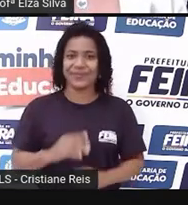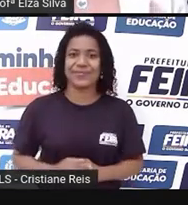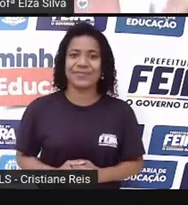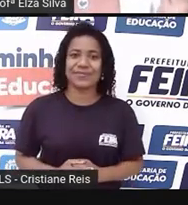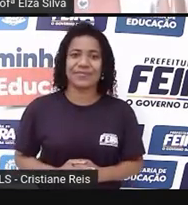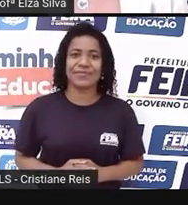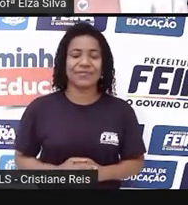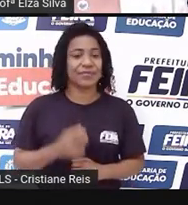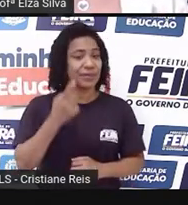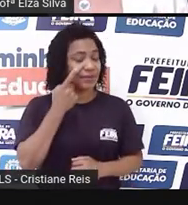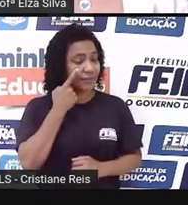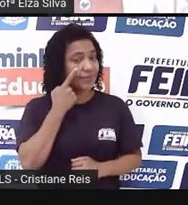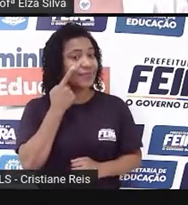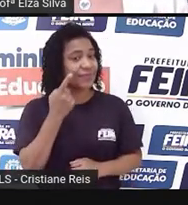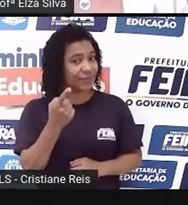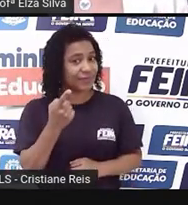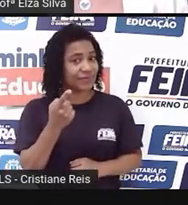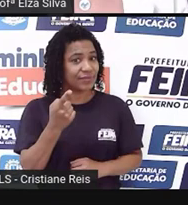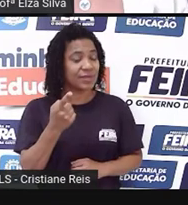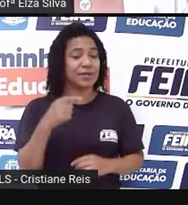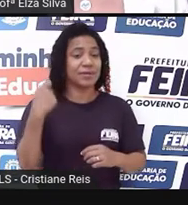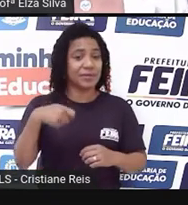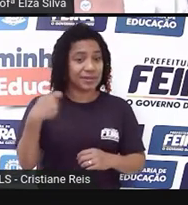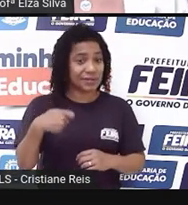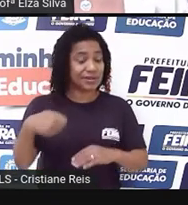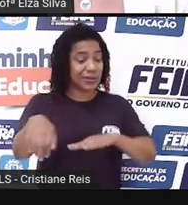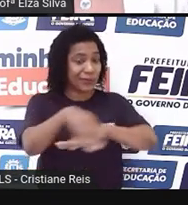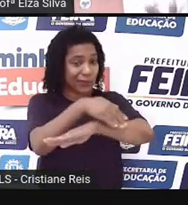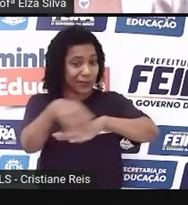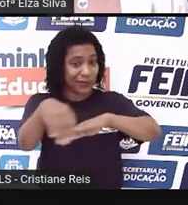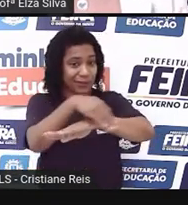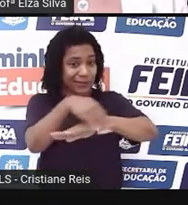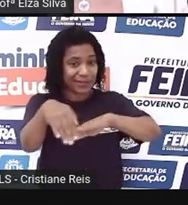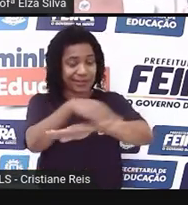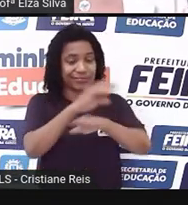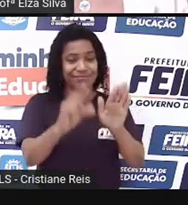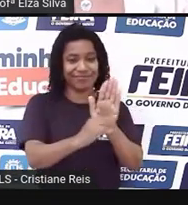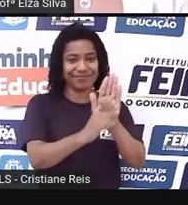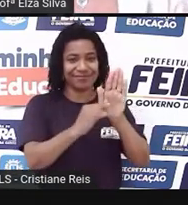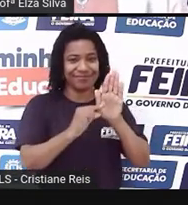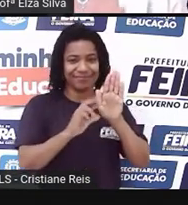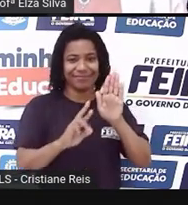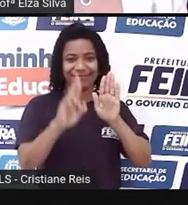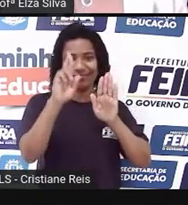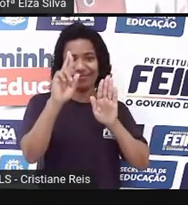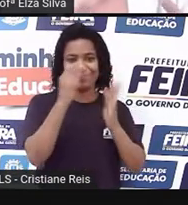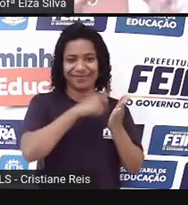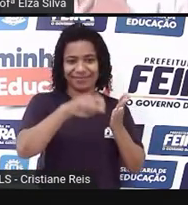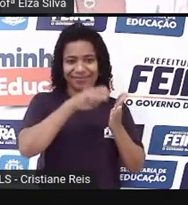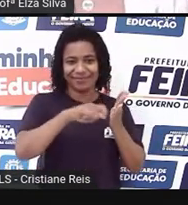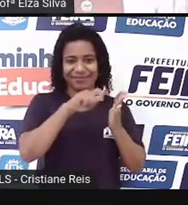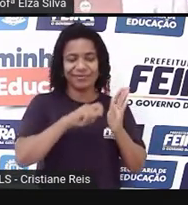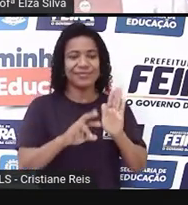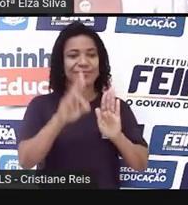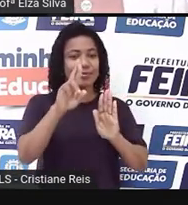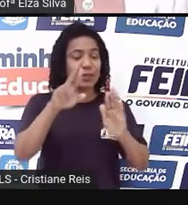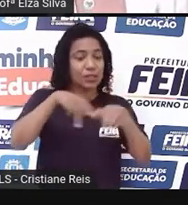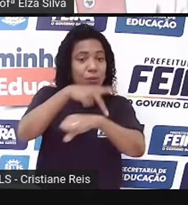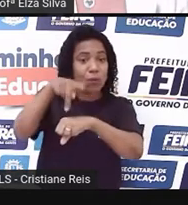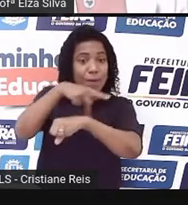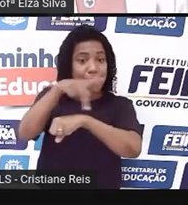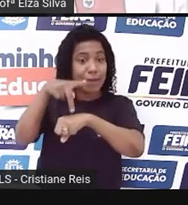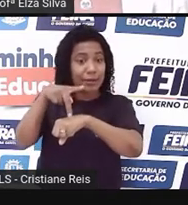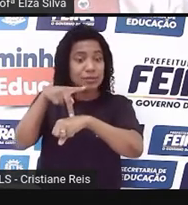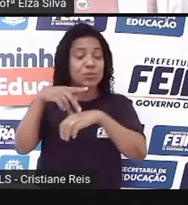sempre o ideal que a gente coloque o nosso endereço exatamente igual, de acordo com o país onde você vive